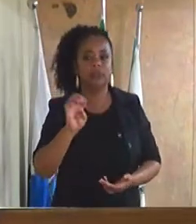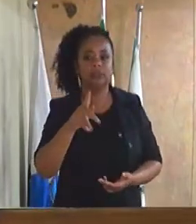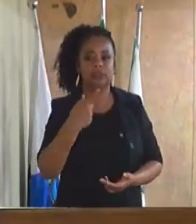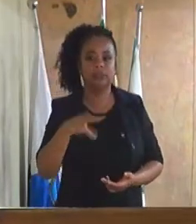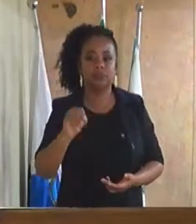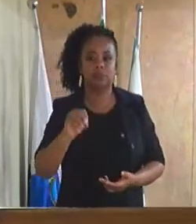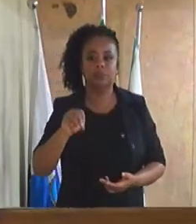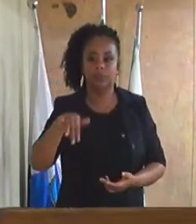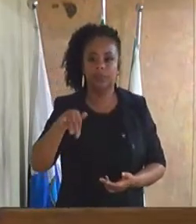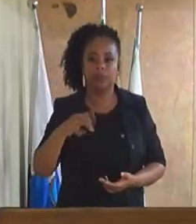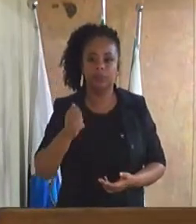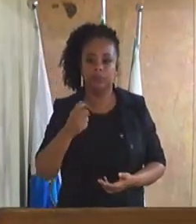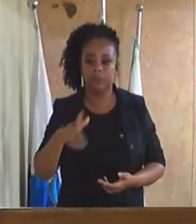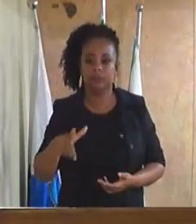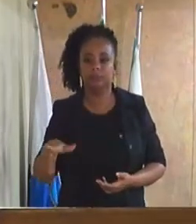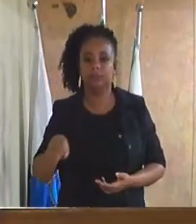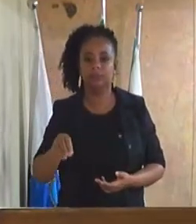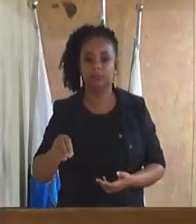com toda razão,